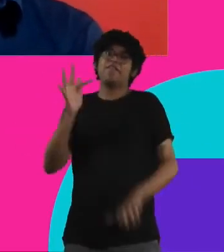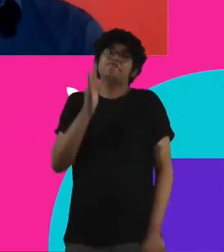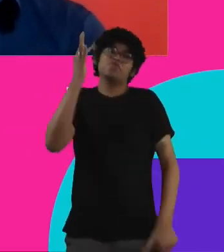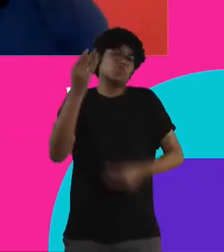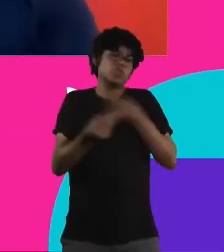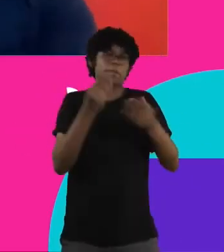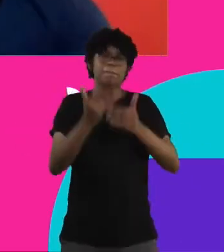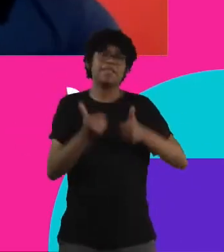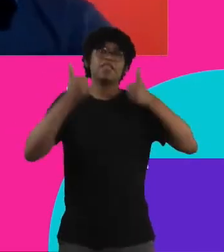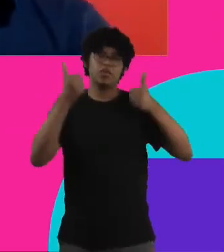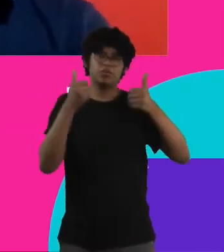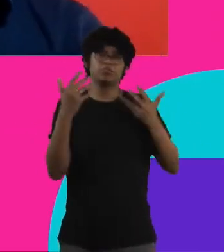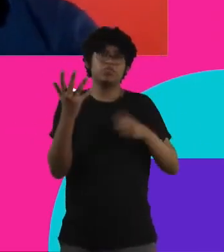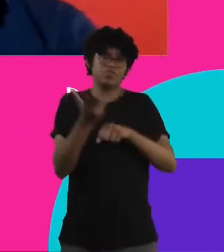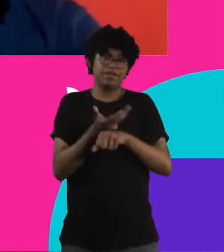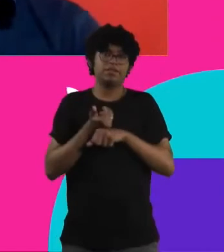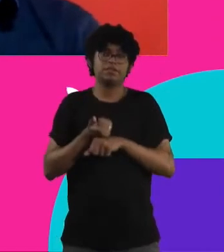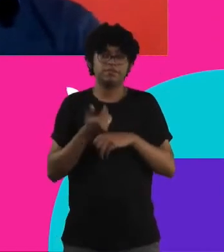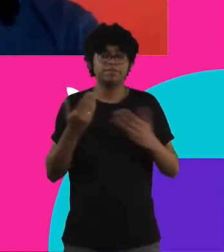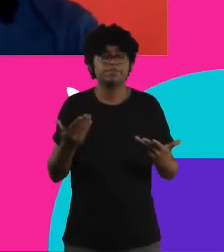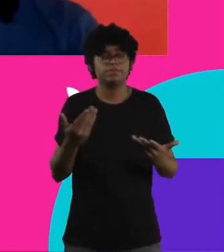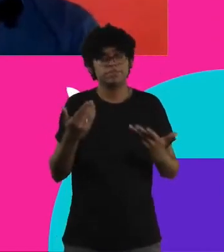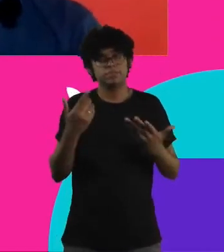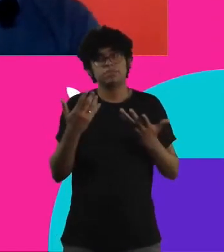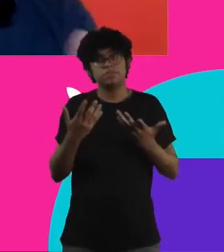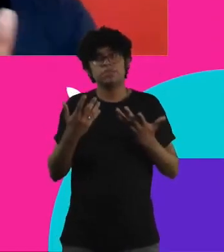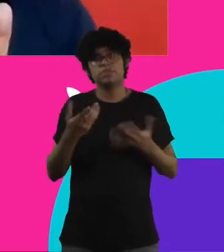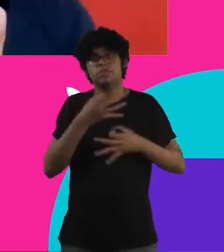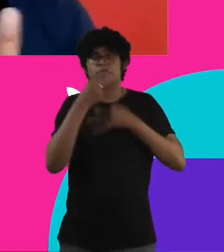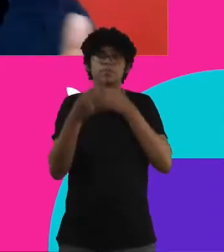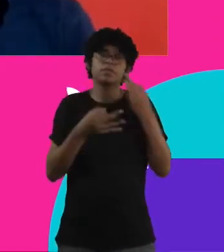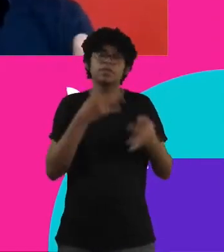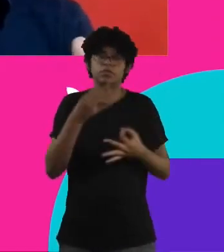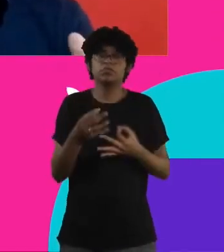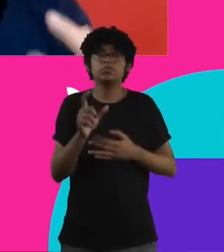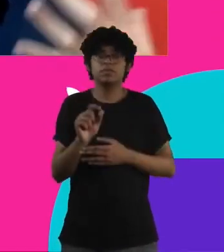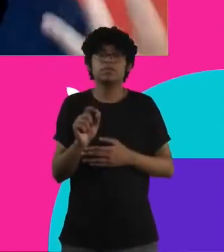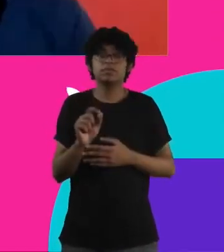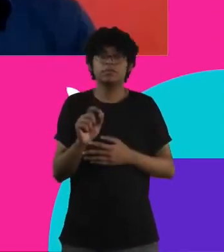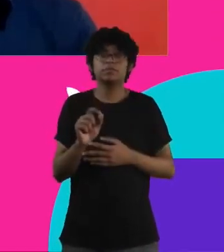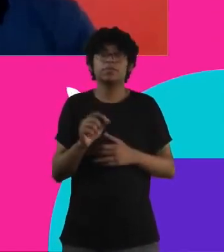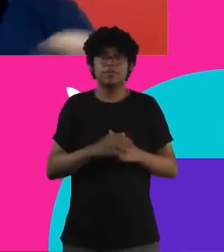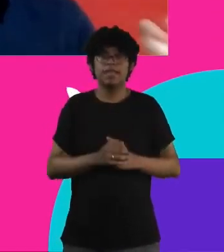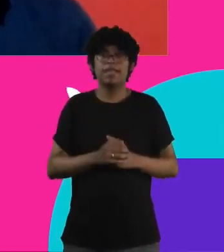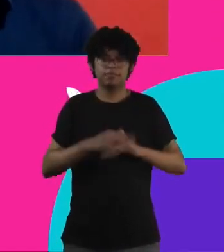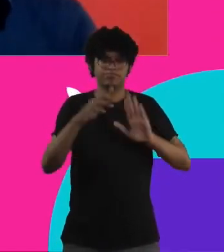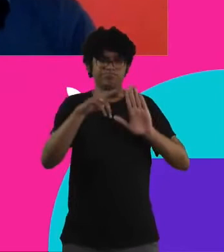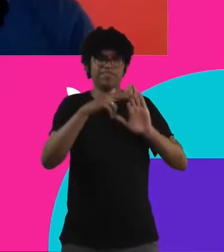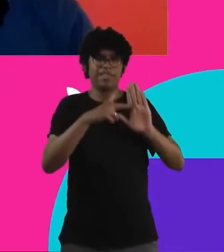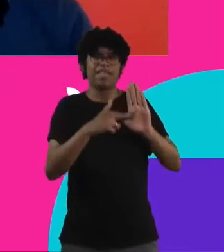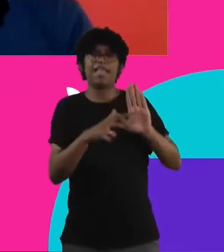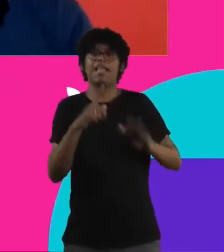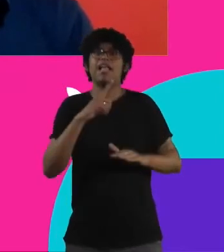ouvindo você, eu queria trazer um pouco do que eu ouvi de diretriz, que esse ano eu passei o ano inteiro junto com a ONU e com a Cúpula